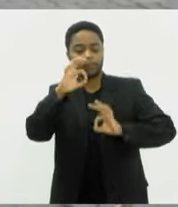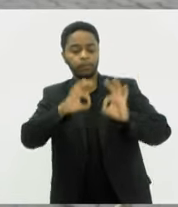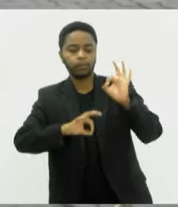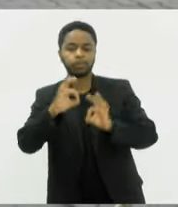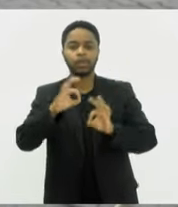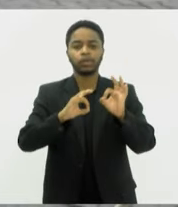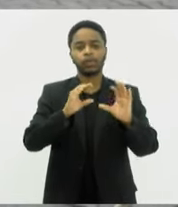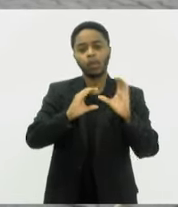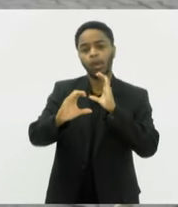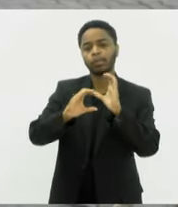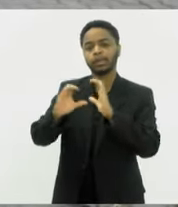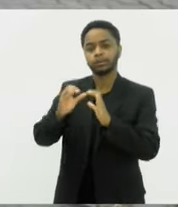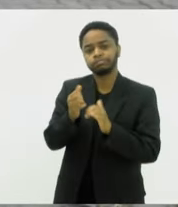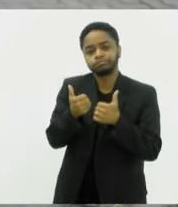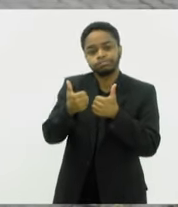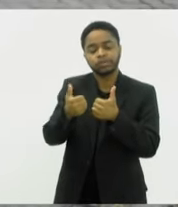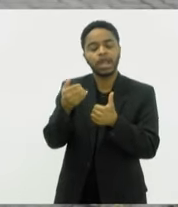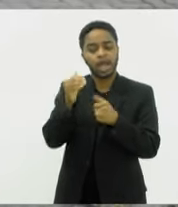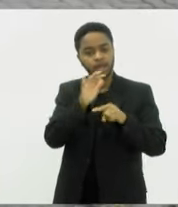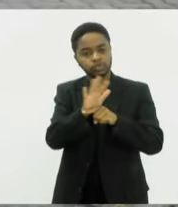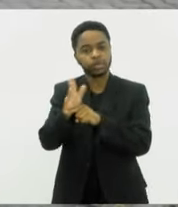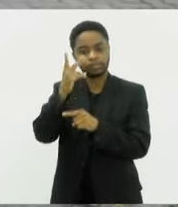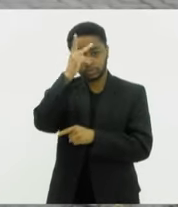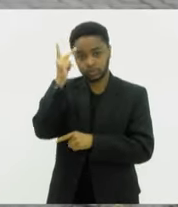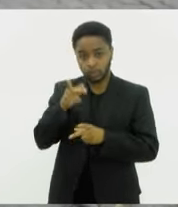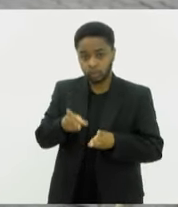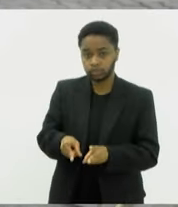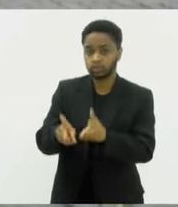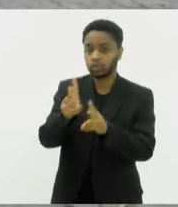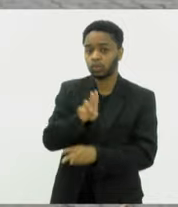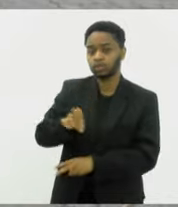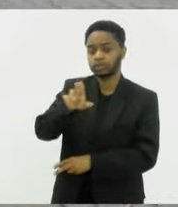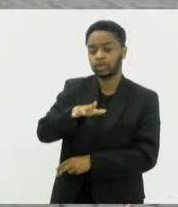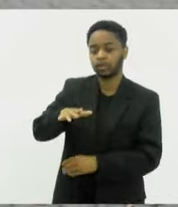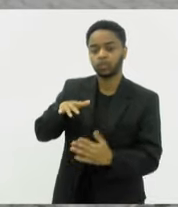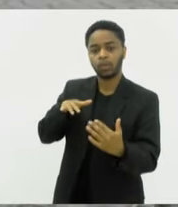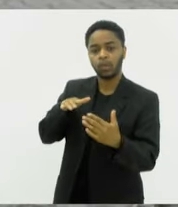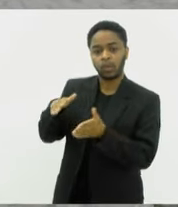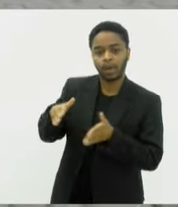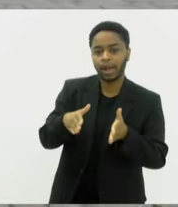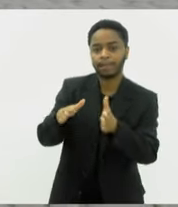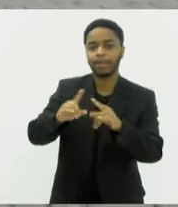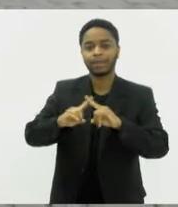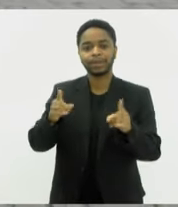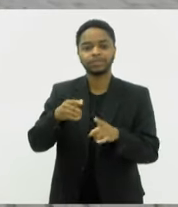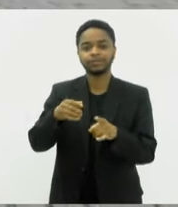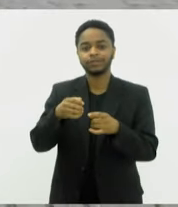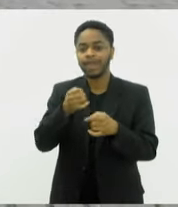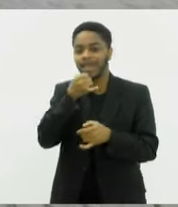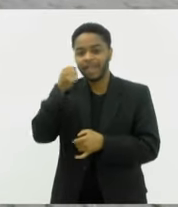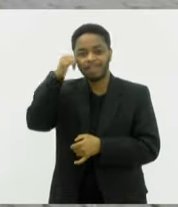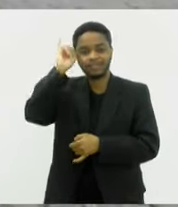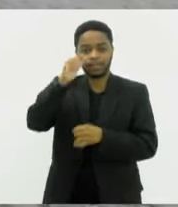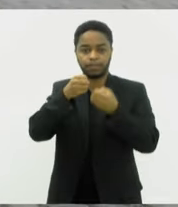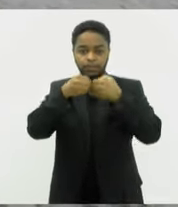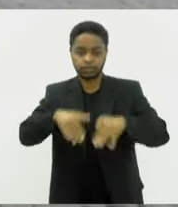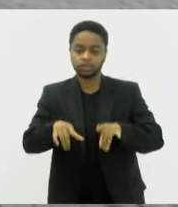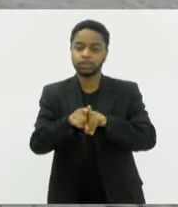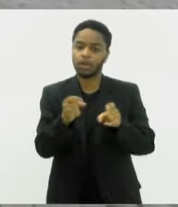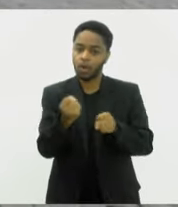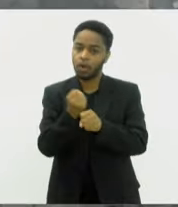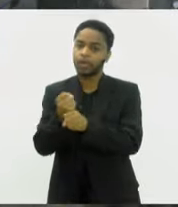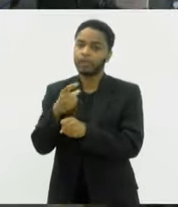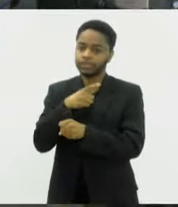garantir que as pessoas continuem passando pela rodovia sem sentir maiores impactos. A obra vai acontecer e em breve tem uma nova serra por aí.